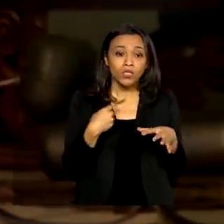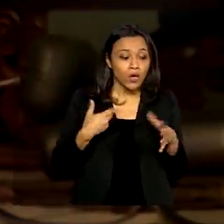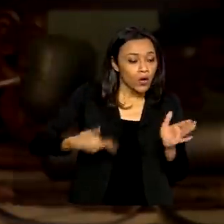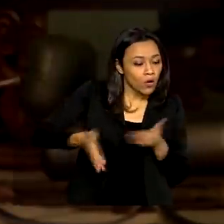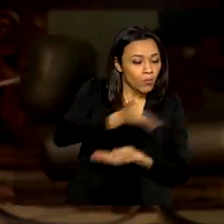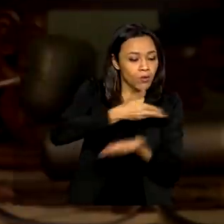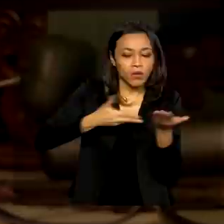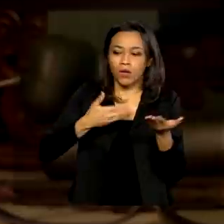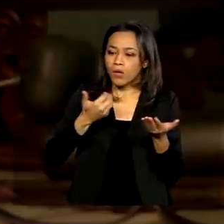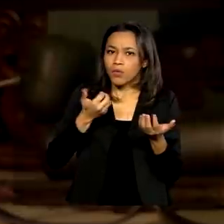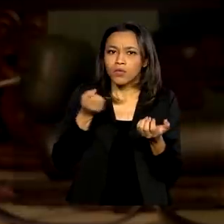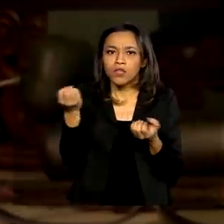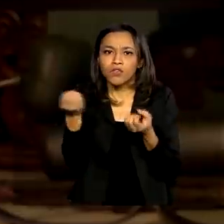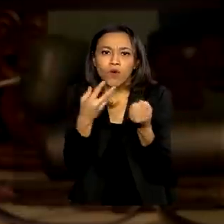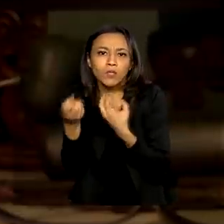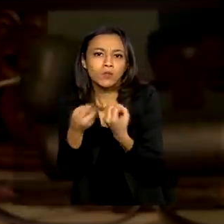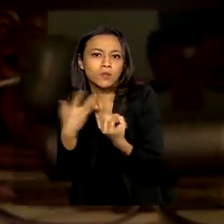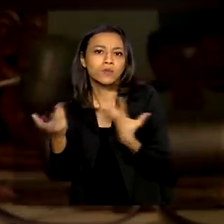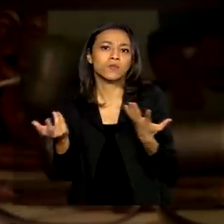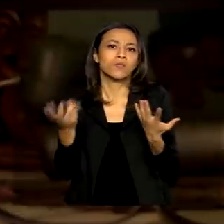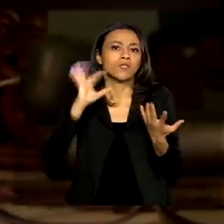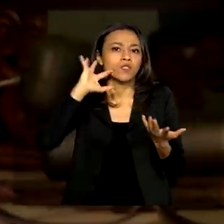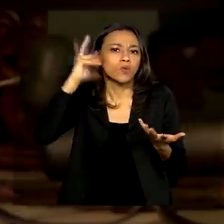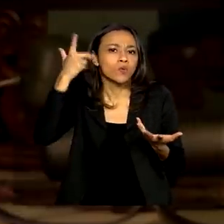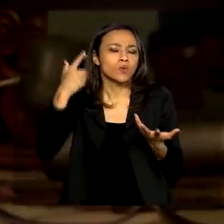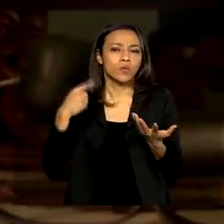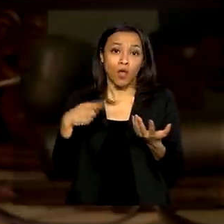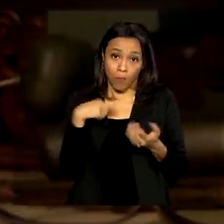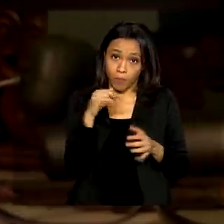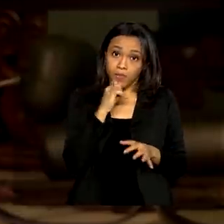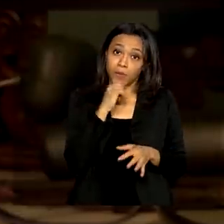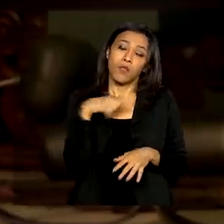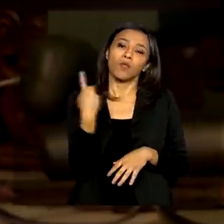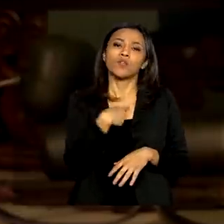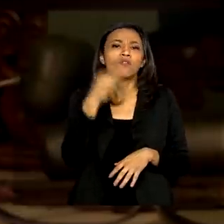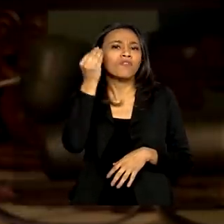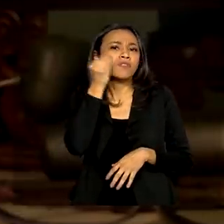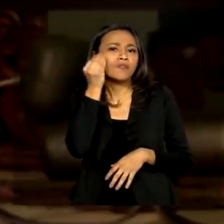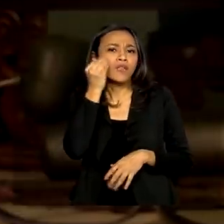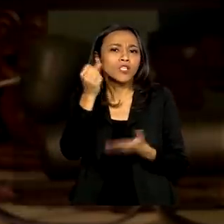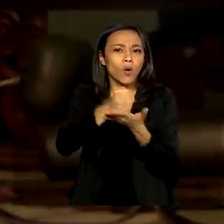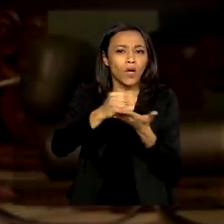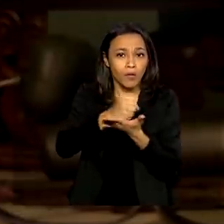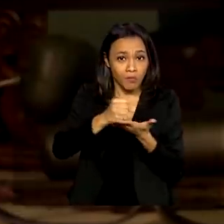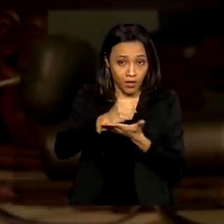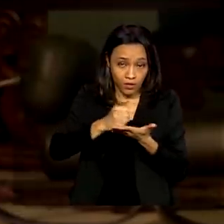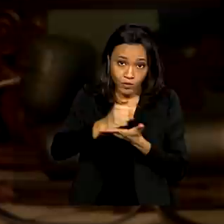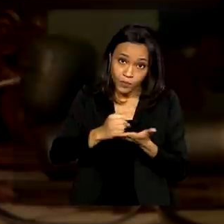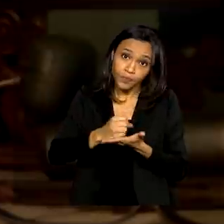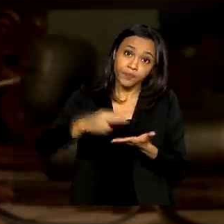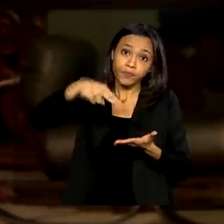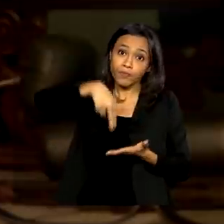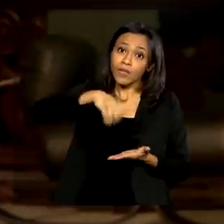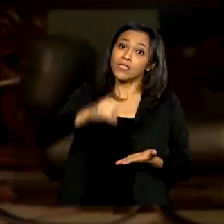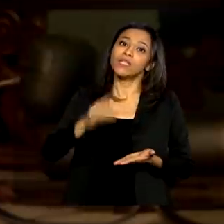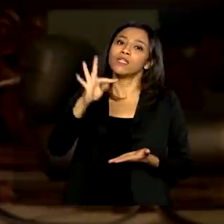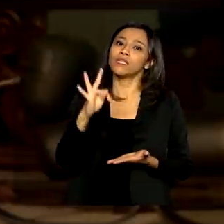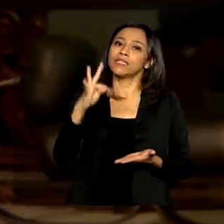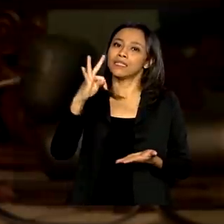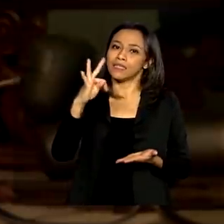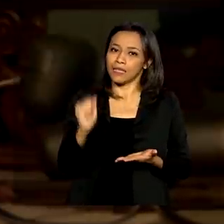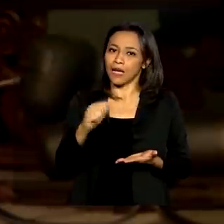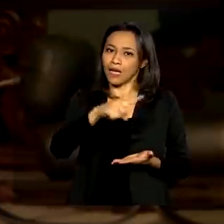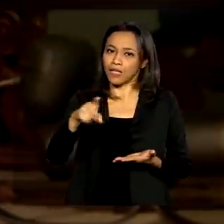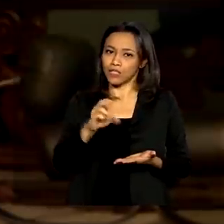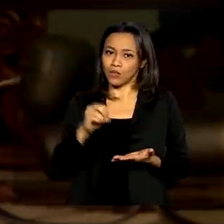compartilhamos soluções, por exemplo, nós estamos fazendo testes com a nitrazoxanida aqui, eles estão fazendo testes com outros medicamentos em outros países,